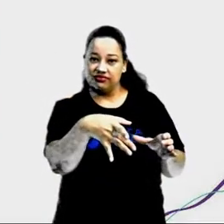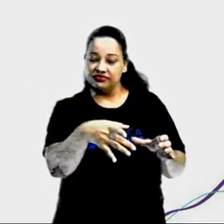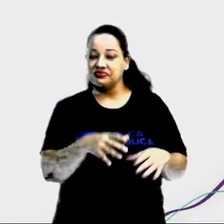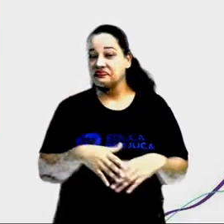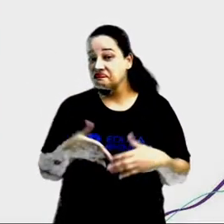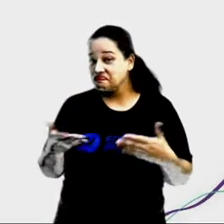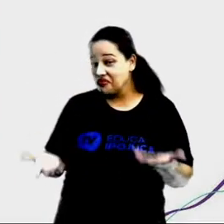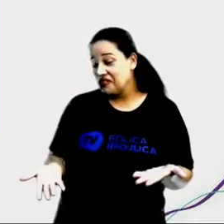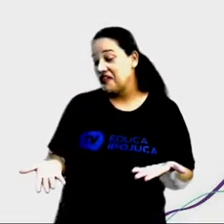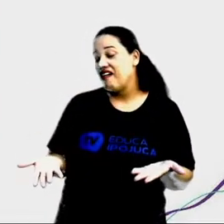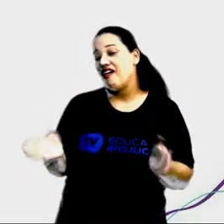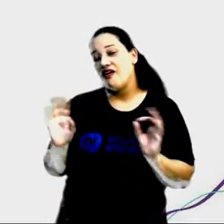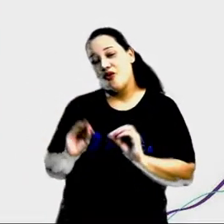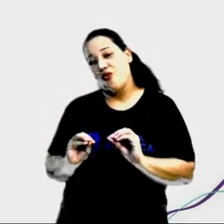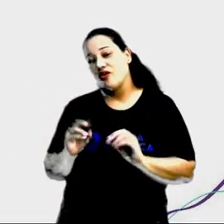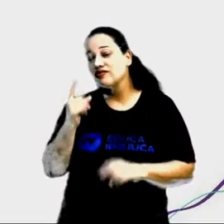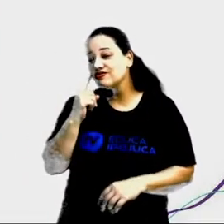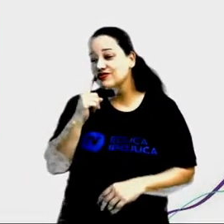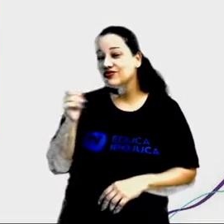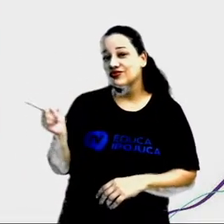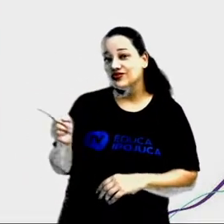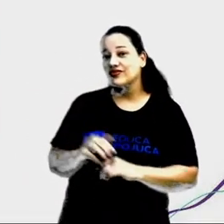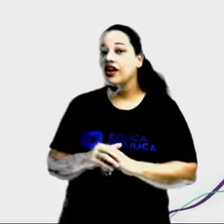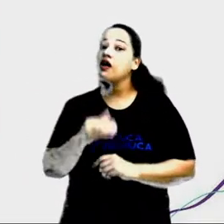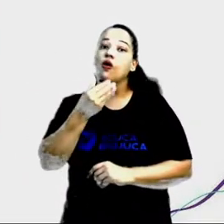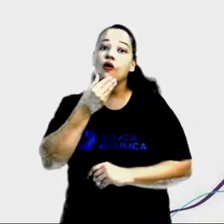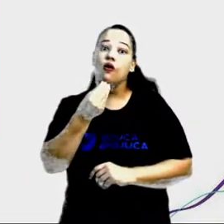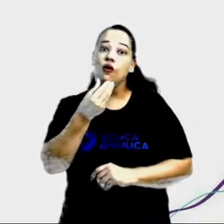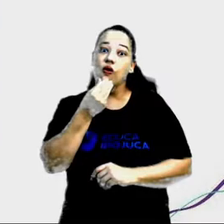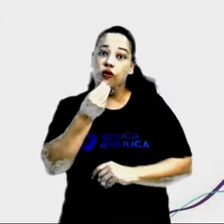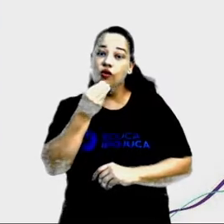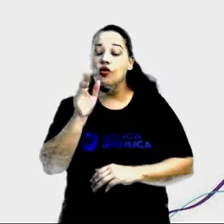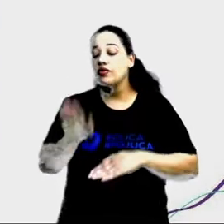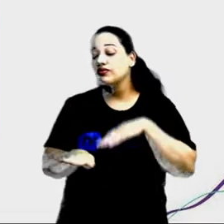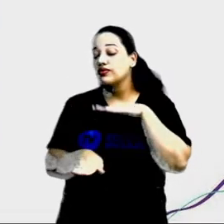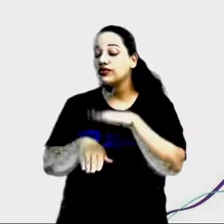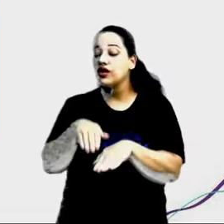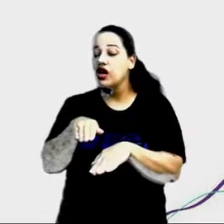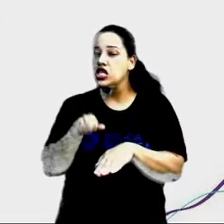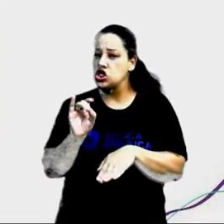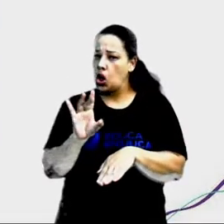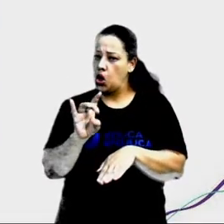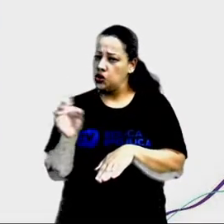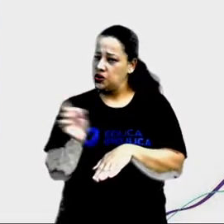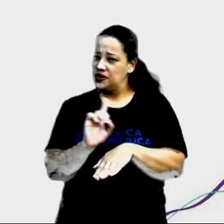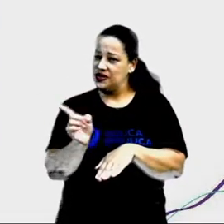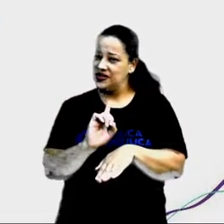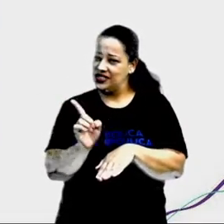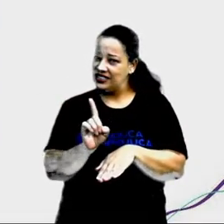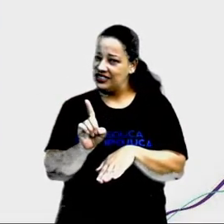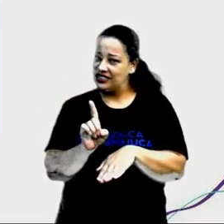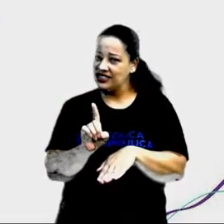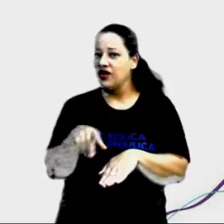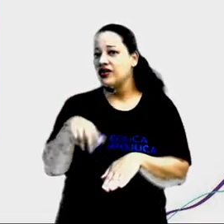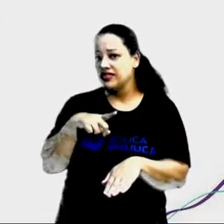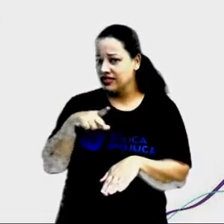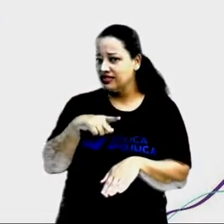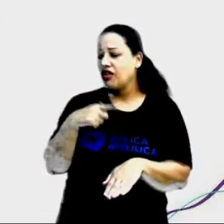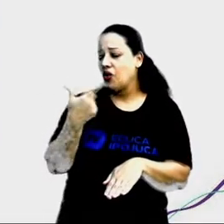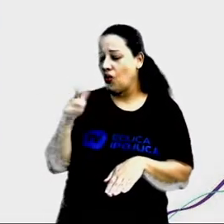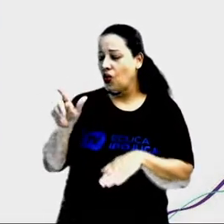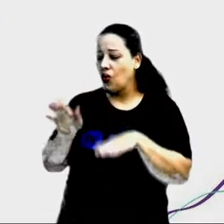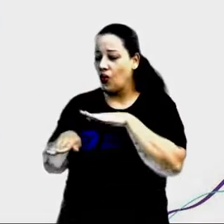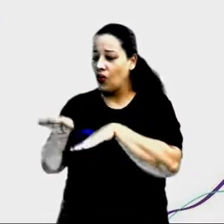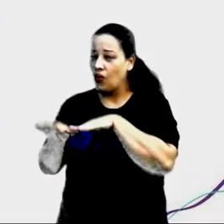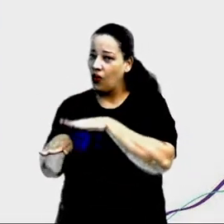que fofura! Esse homem não está mais caminhando sozinho. Será um cachorro ou será